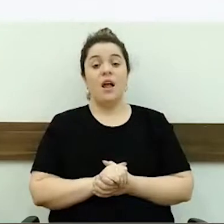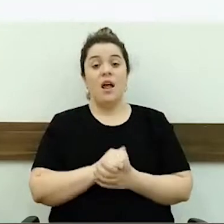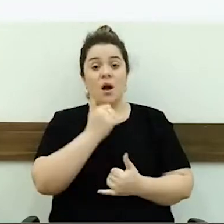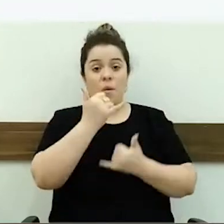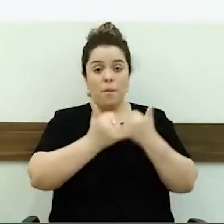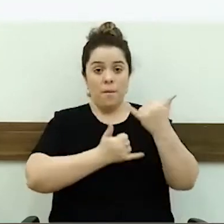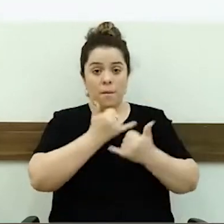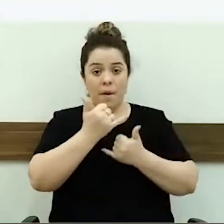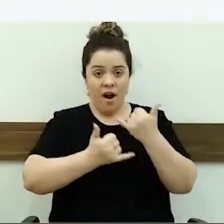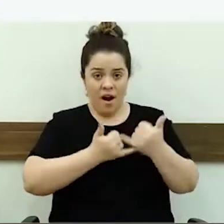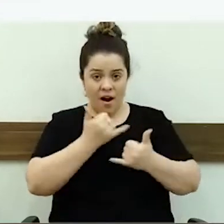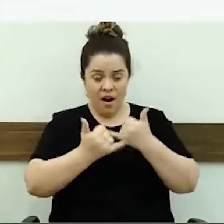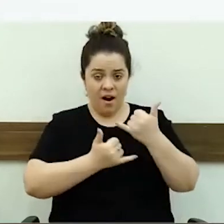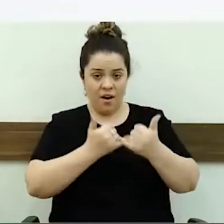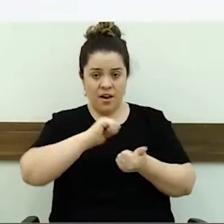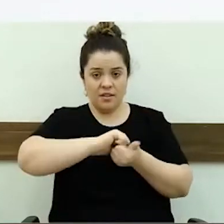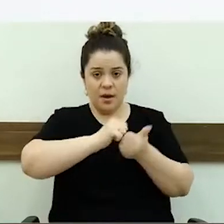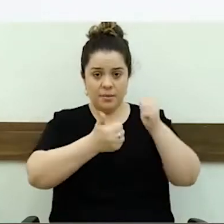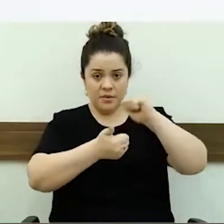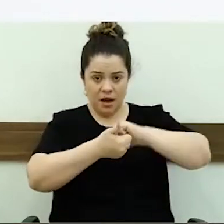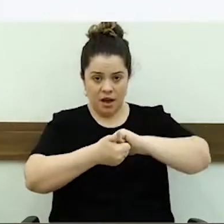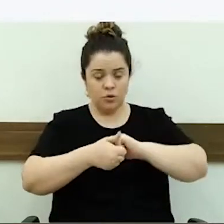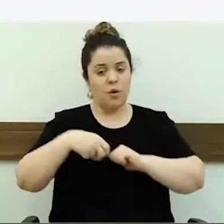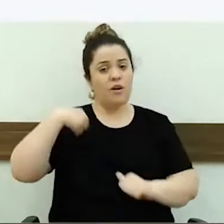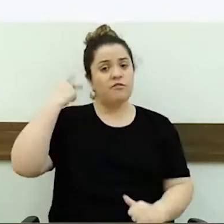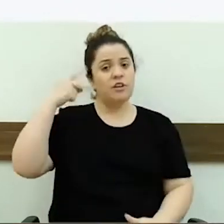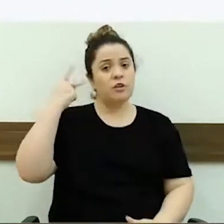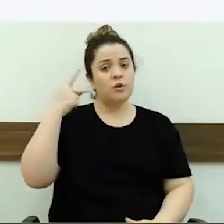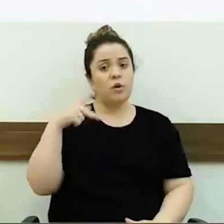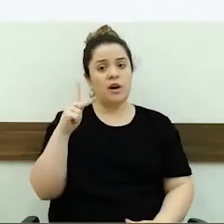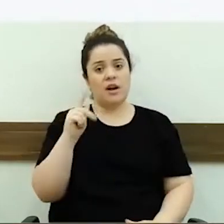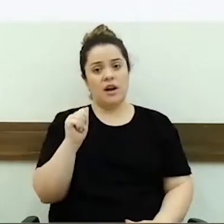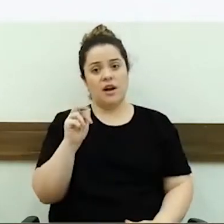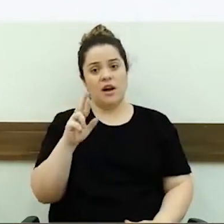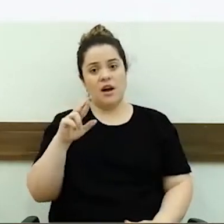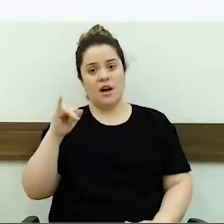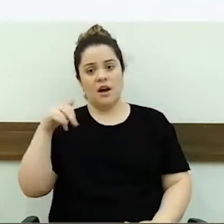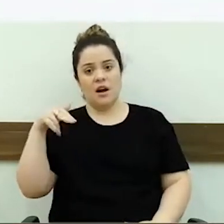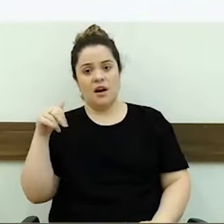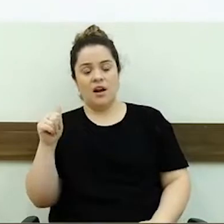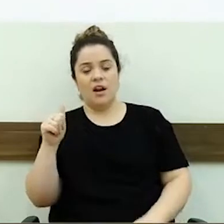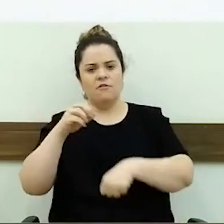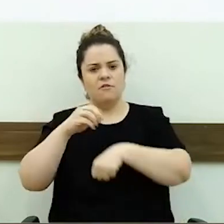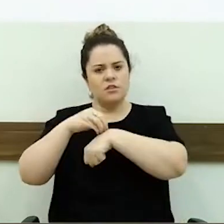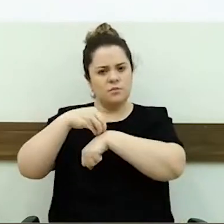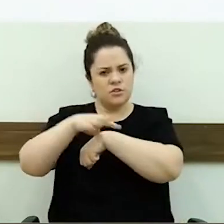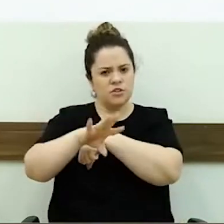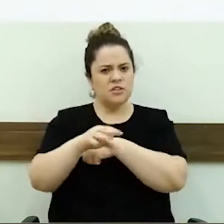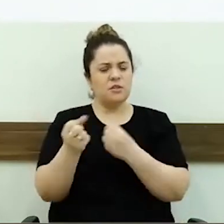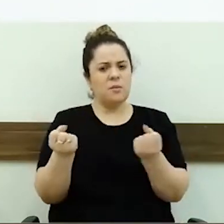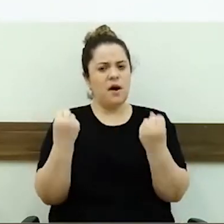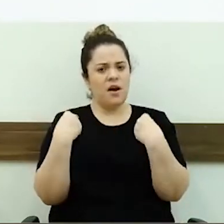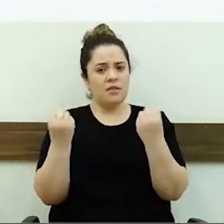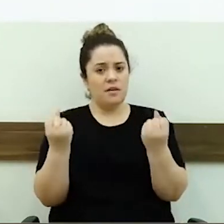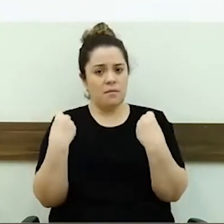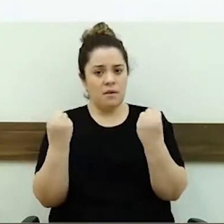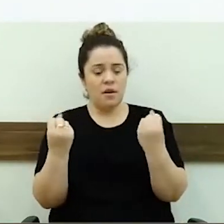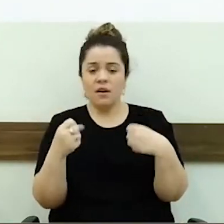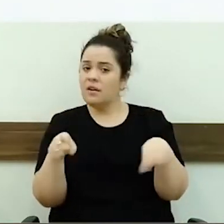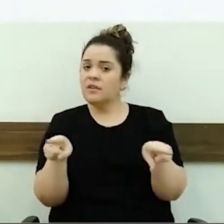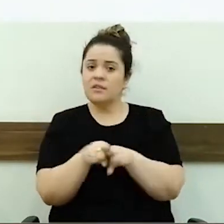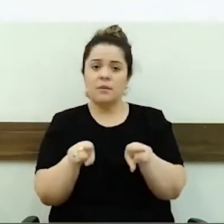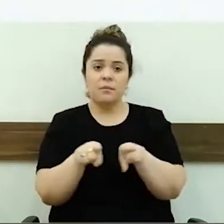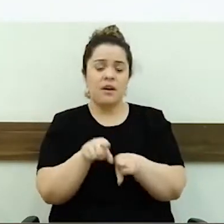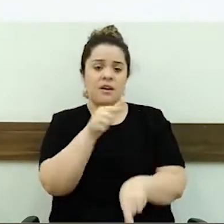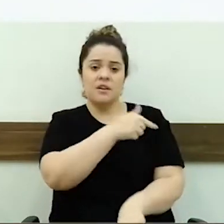a vereadora Karina também fez uma indicação de uma academia ao ar livre, com barras. também, semana passada